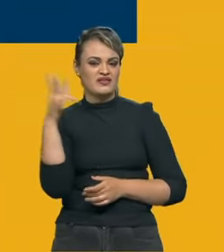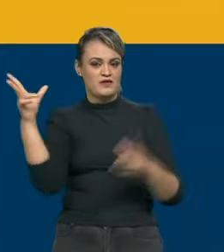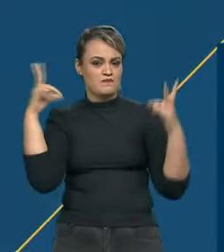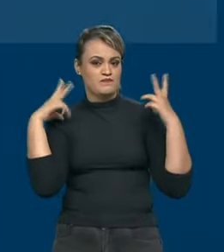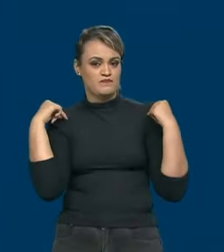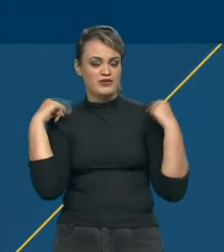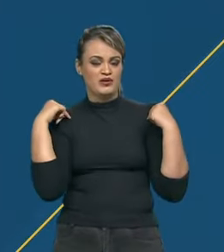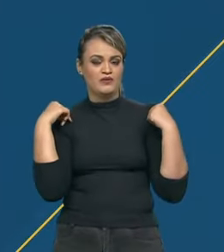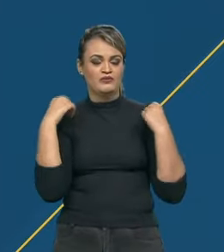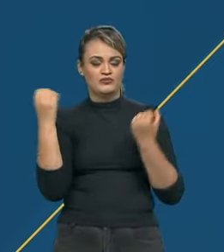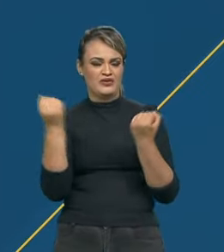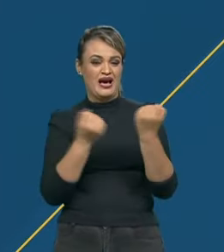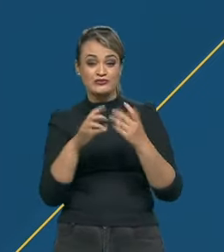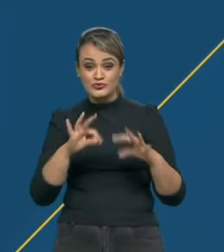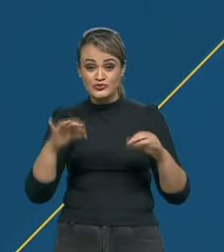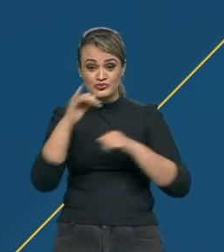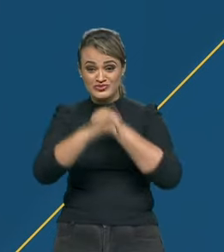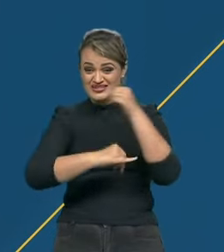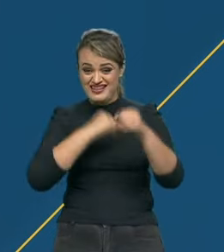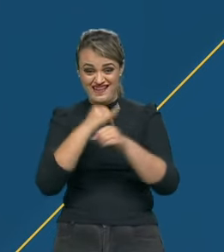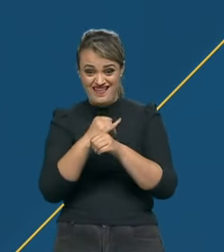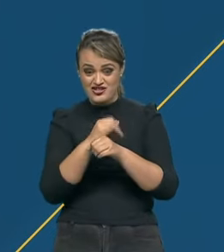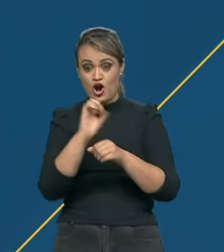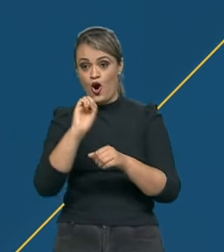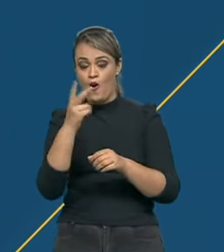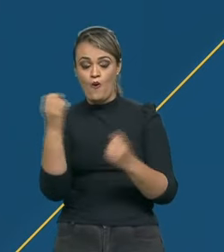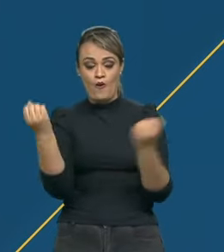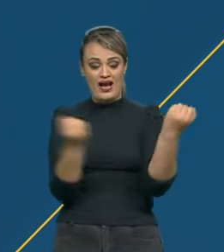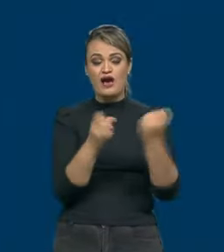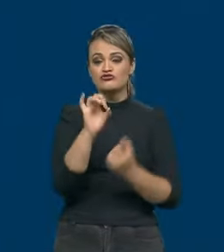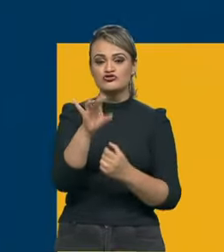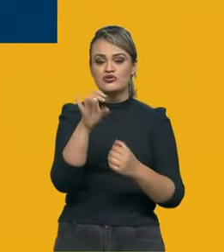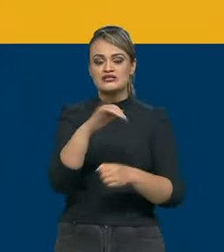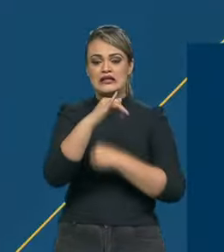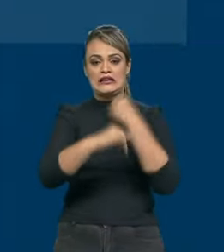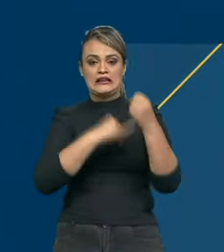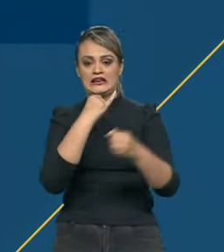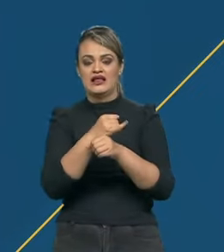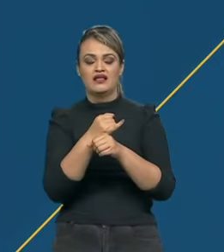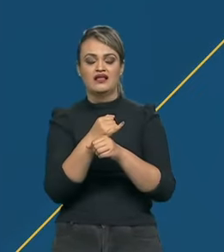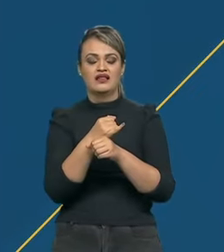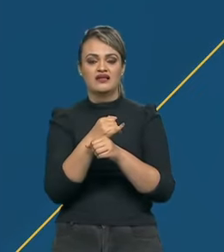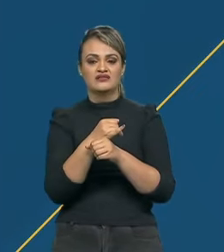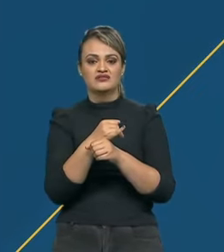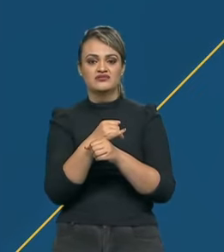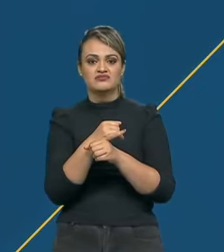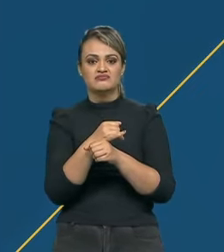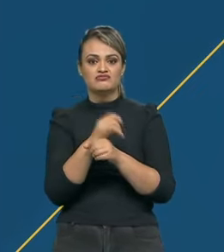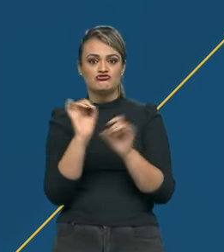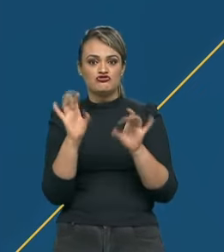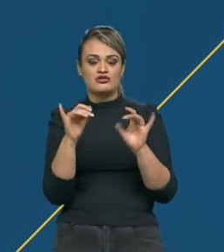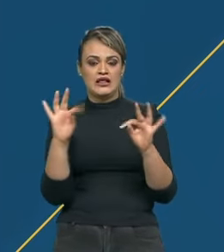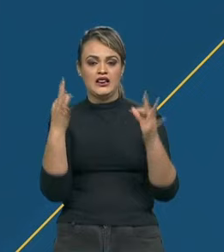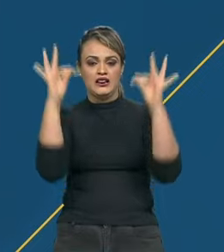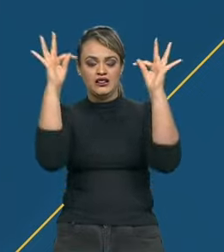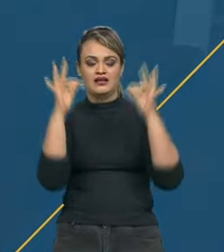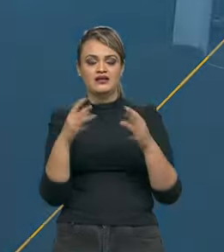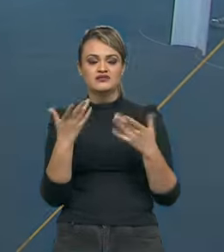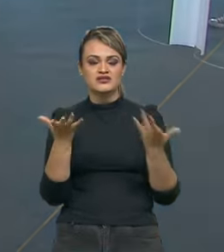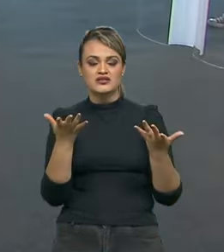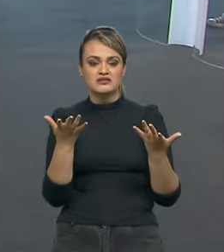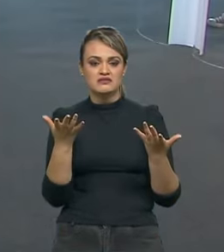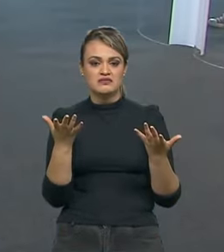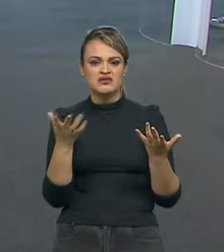virtuais, carros inteligentes, sem pilotos? Em qual das corridas você nunca deveria ter entrado? São várias perguntas aqui, né? Duas, pelo menos. Então, vamos lá.